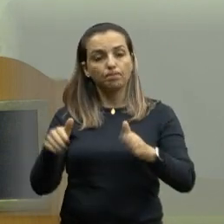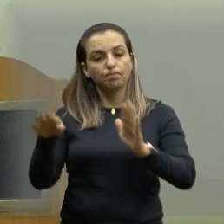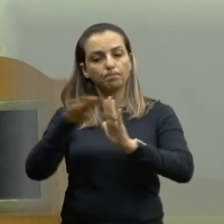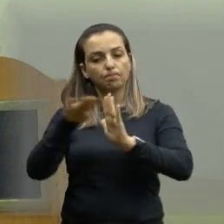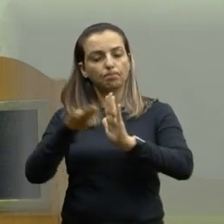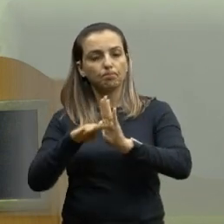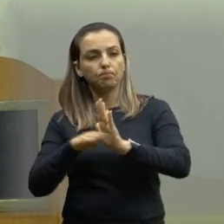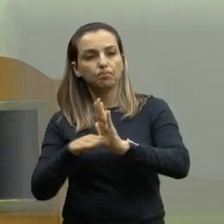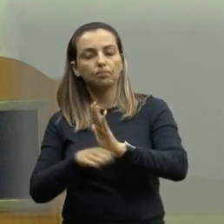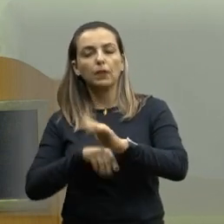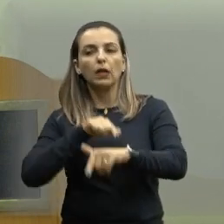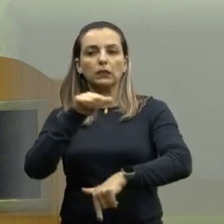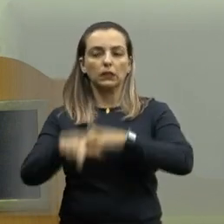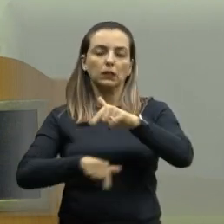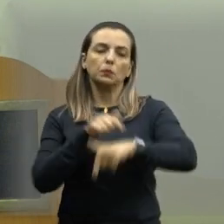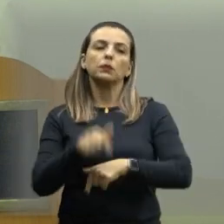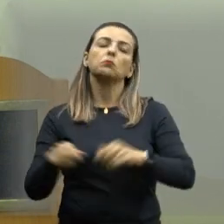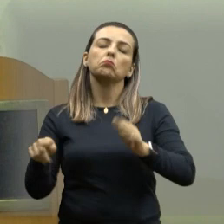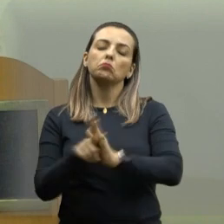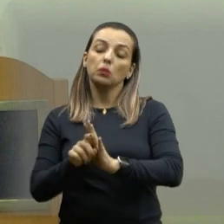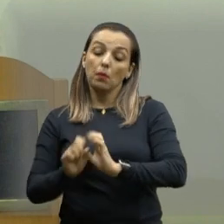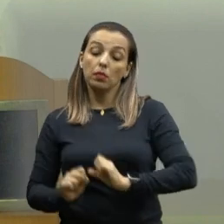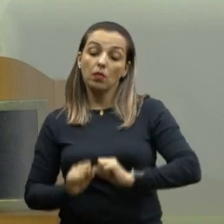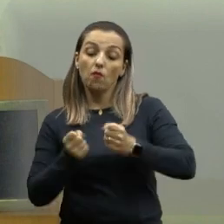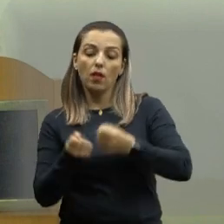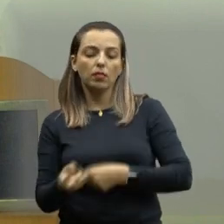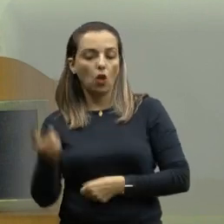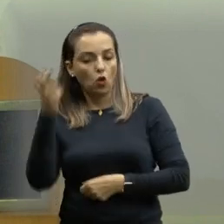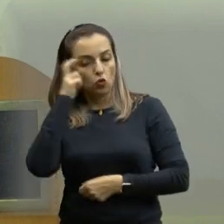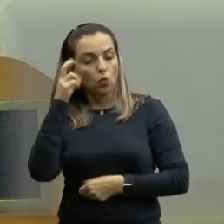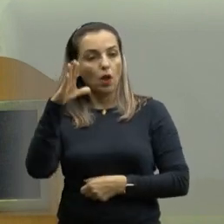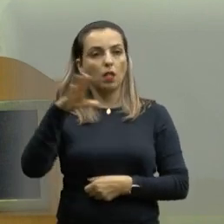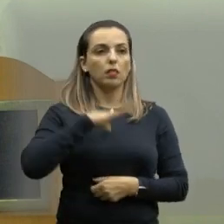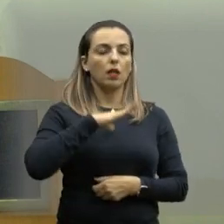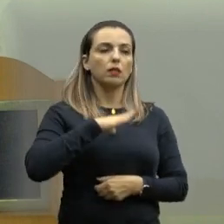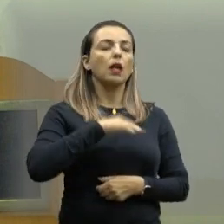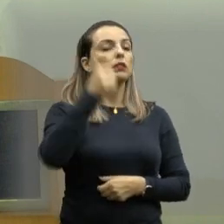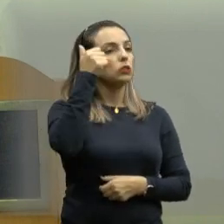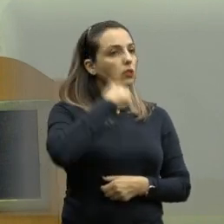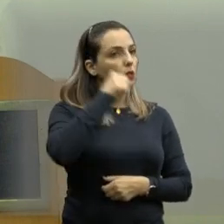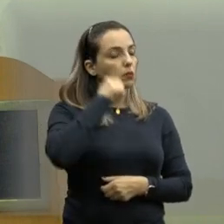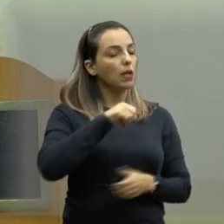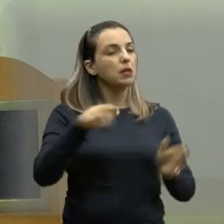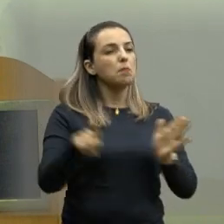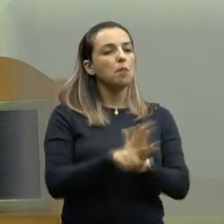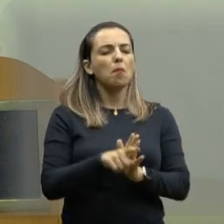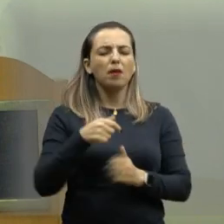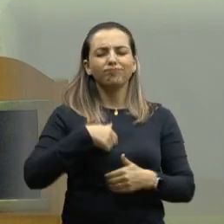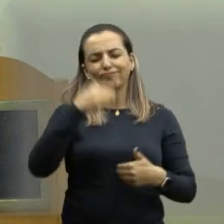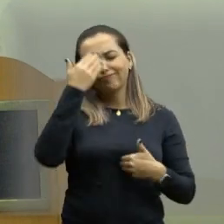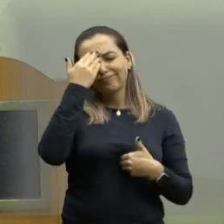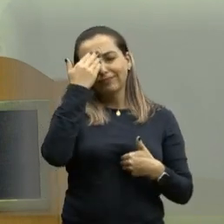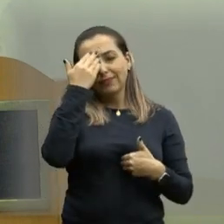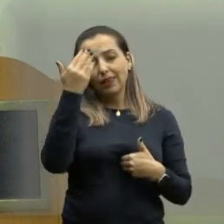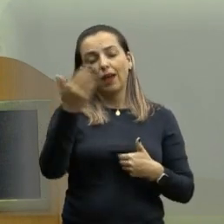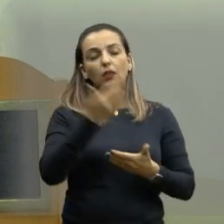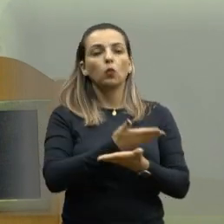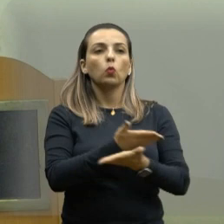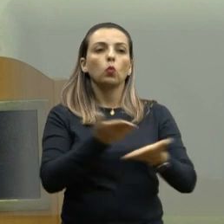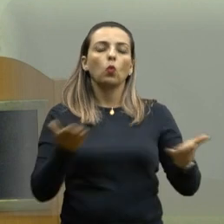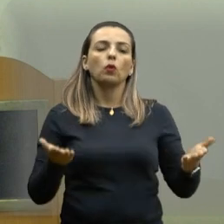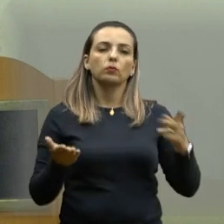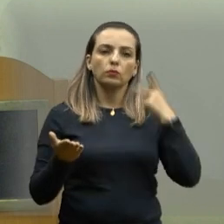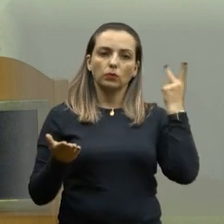dispusemos a trabalhar, em defesa da cultura, da cidade e das mulheres. Então, eu sou muito grata a todos os